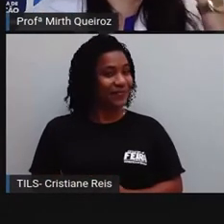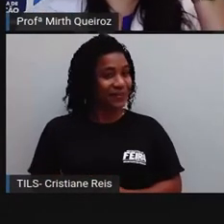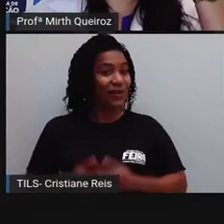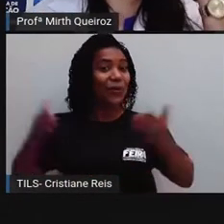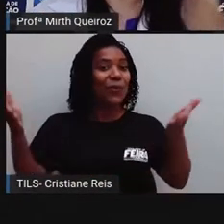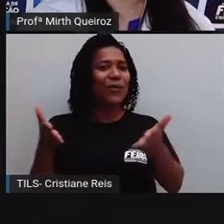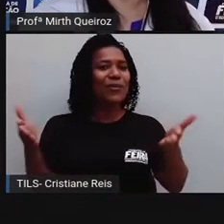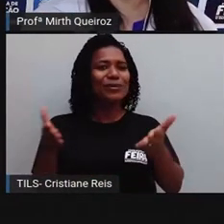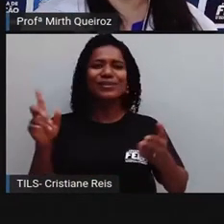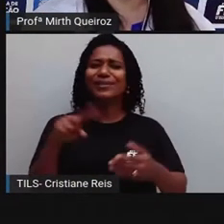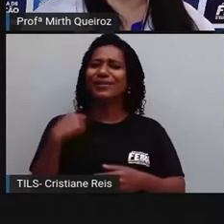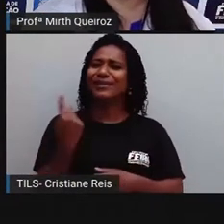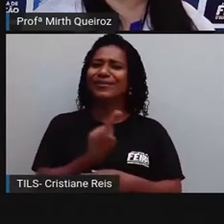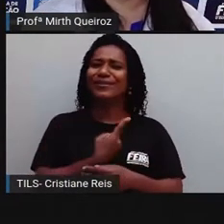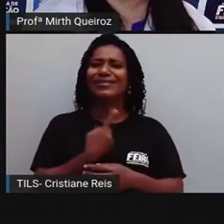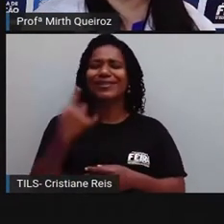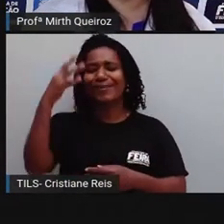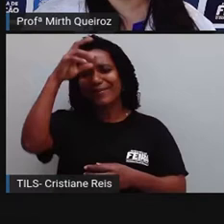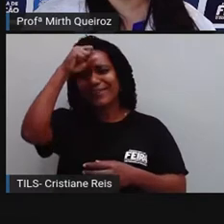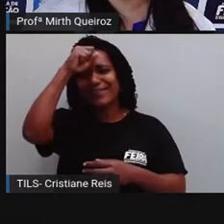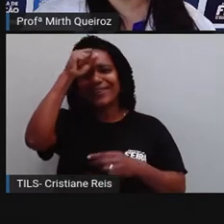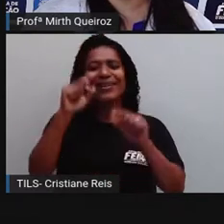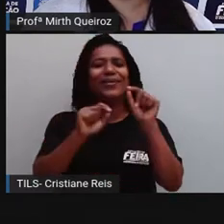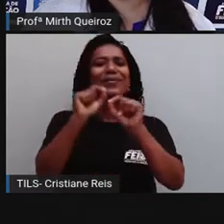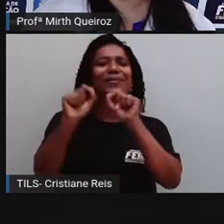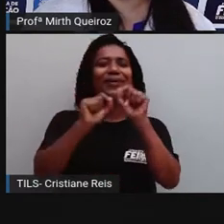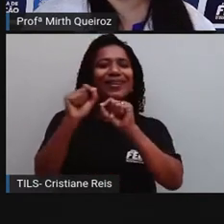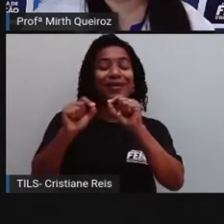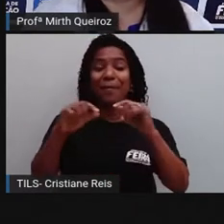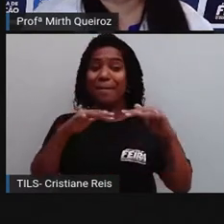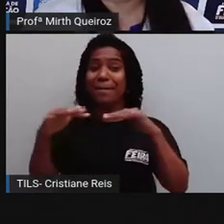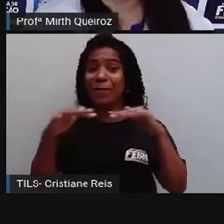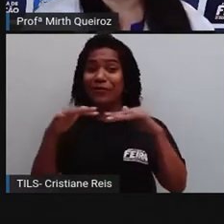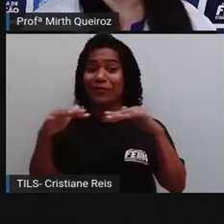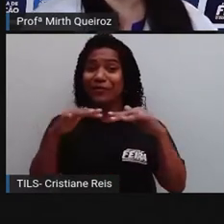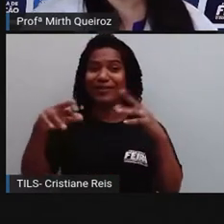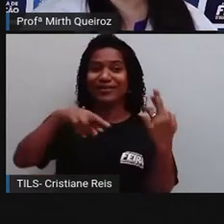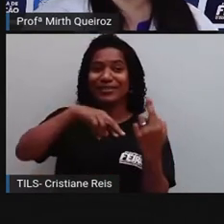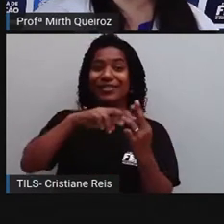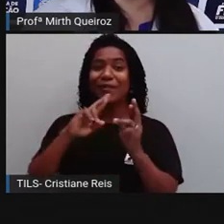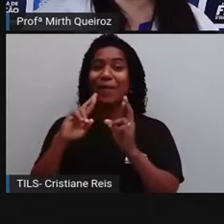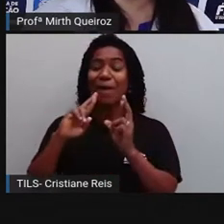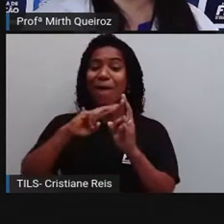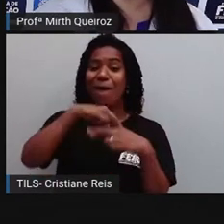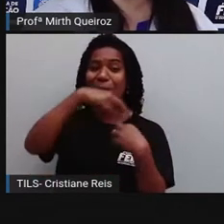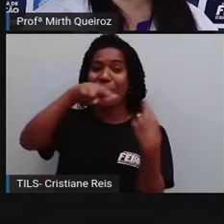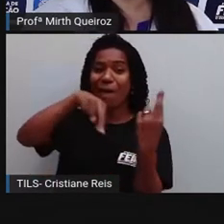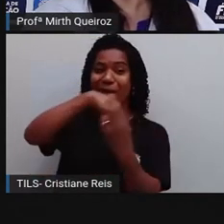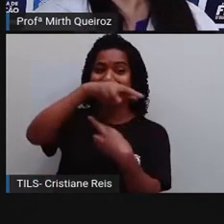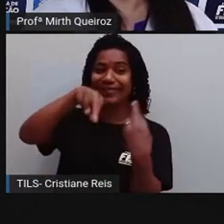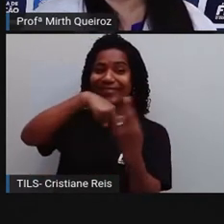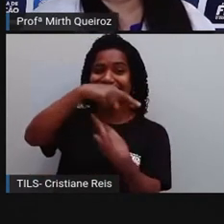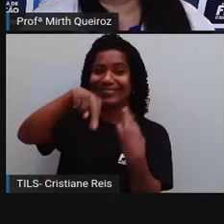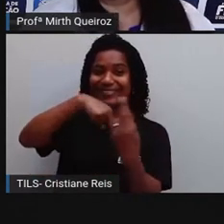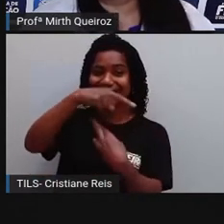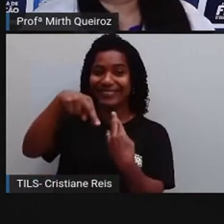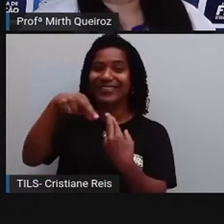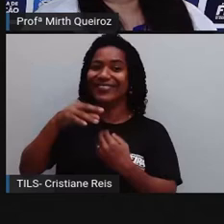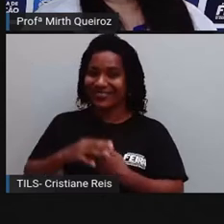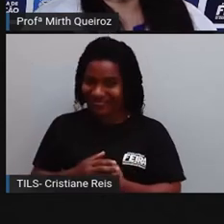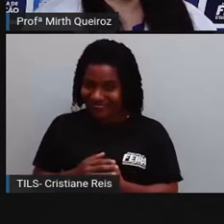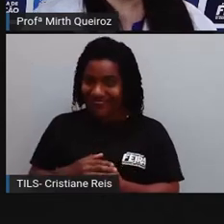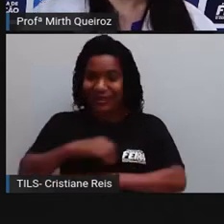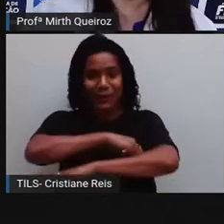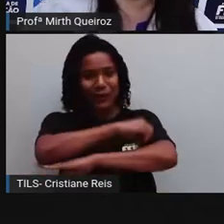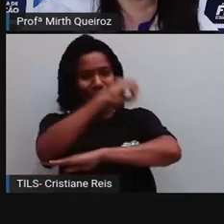de hoje nós falaremos sobre os movimentos de rotação. Vamos falar sobre os dias e noites